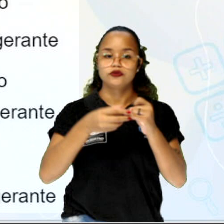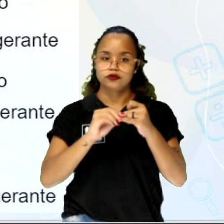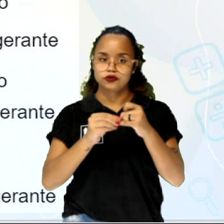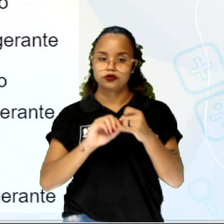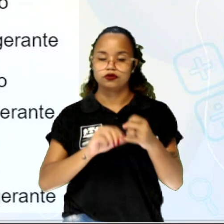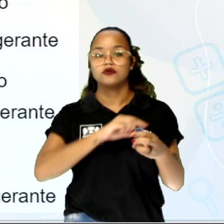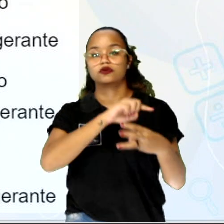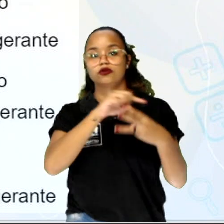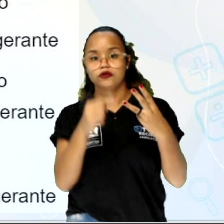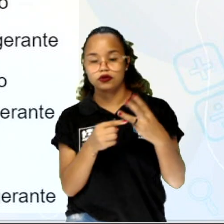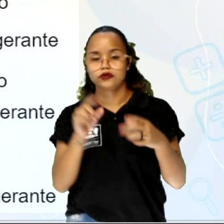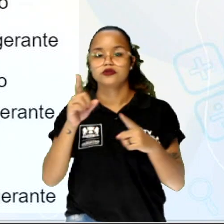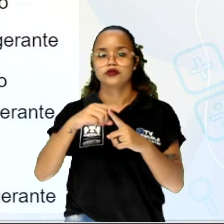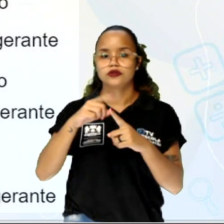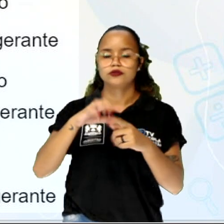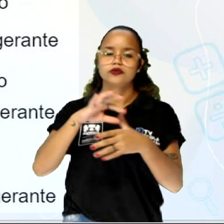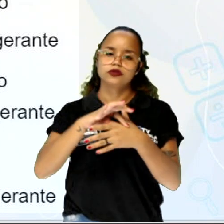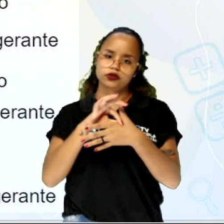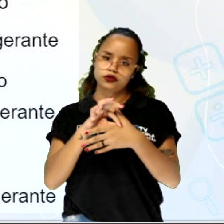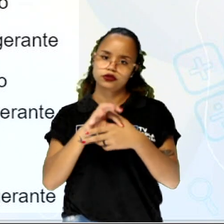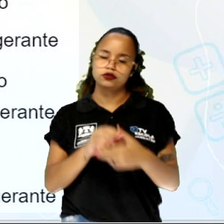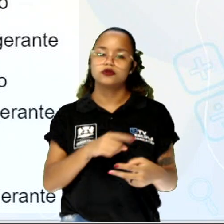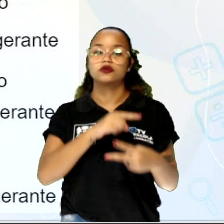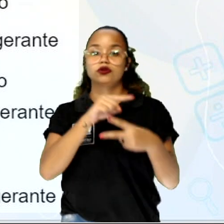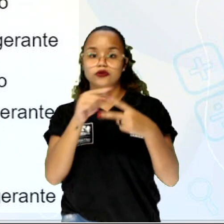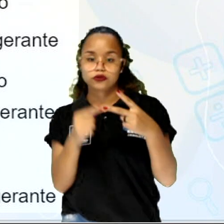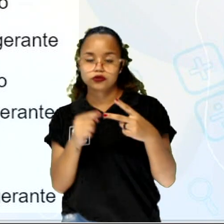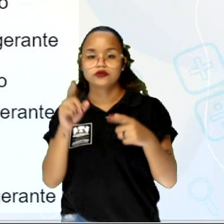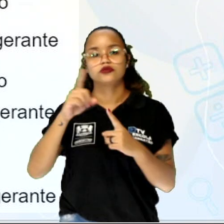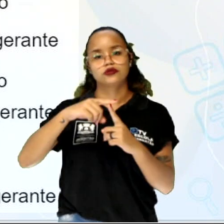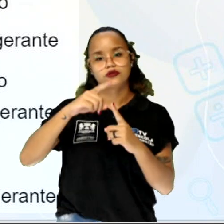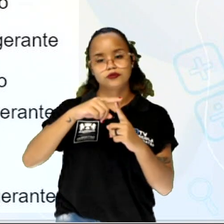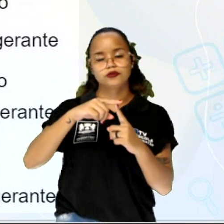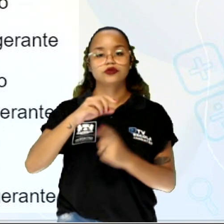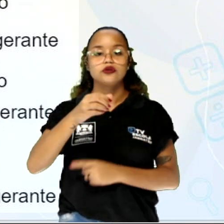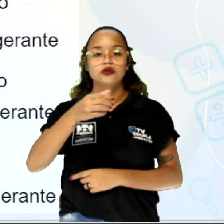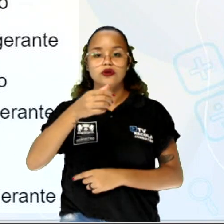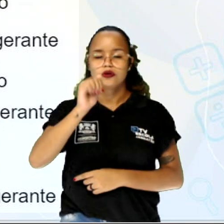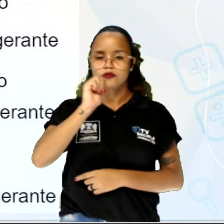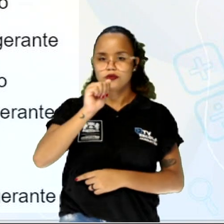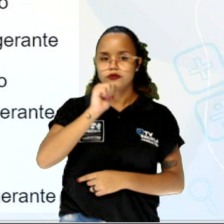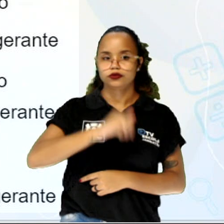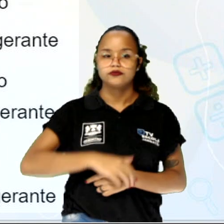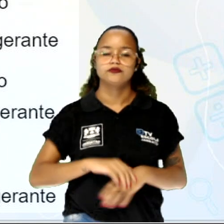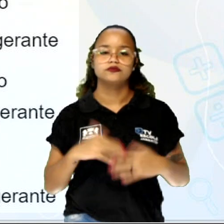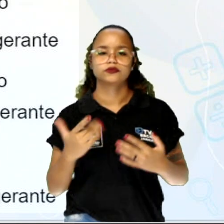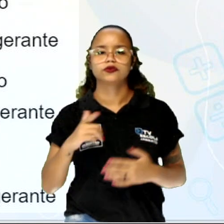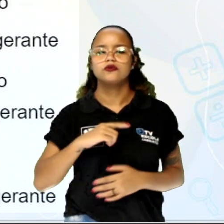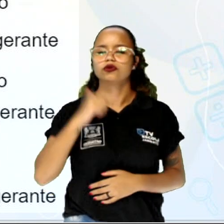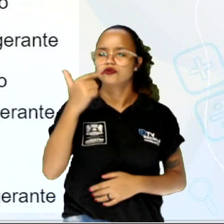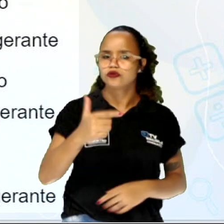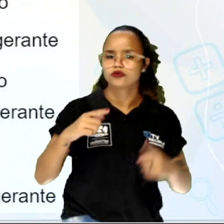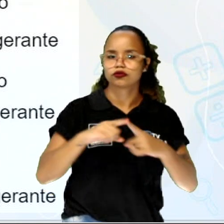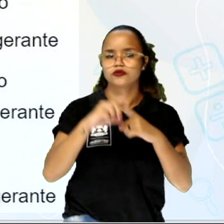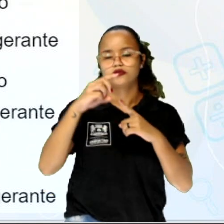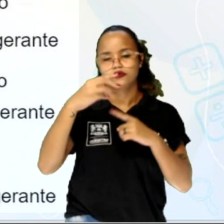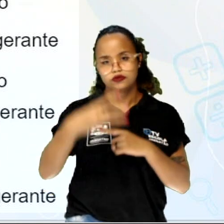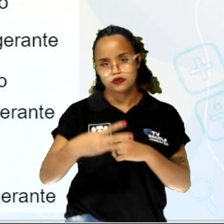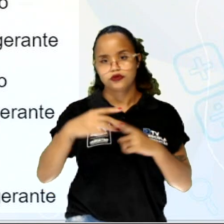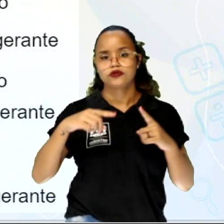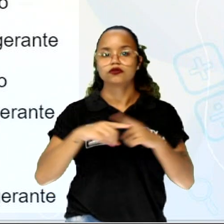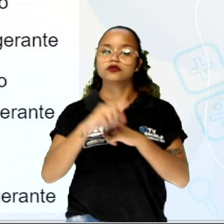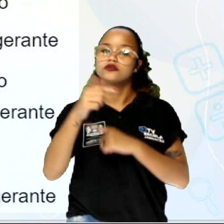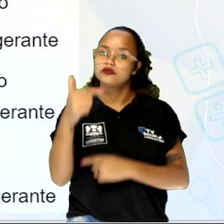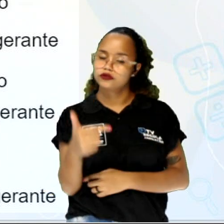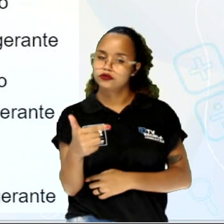três possibilidades de carne, duas possibilidades de bebida. Então é só multiplicar 2 vezes 3 vezes 2. E